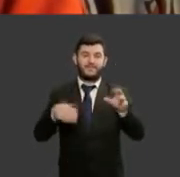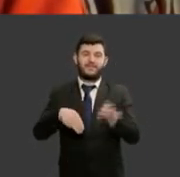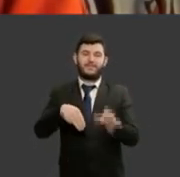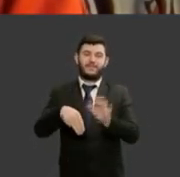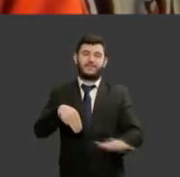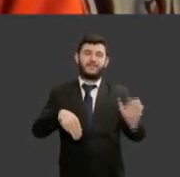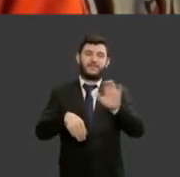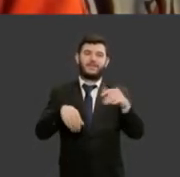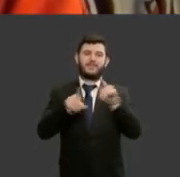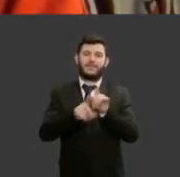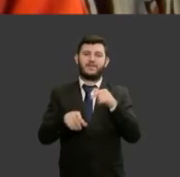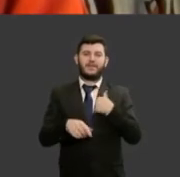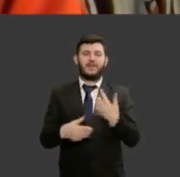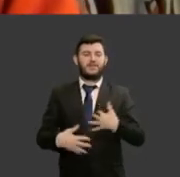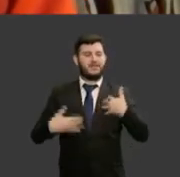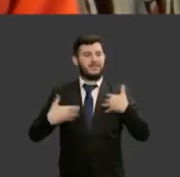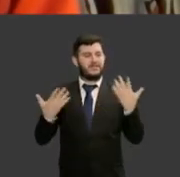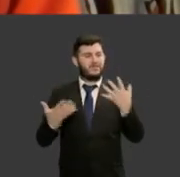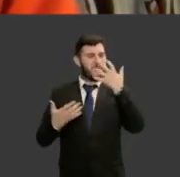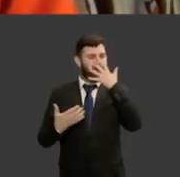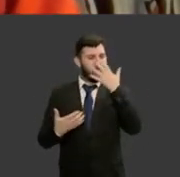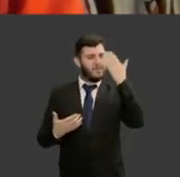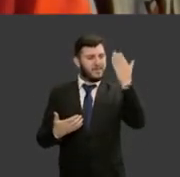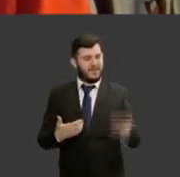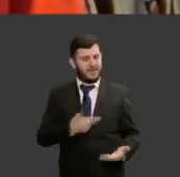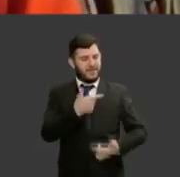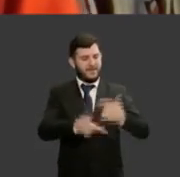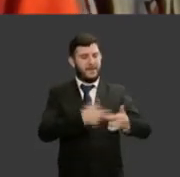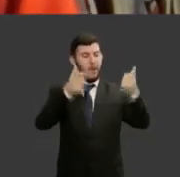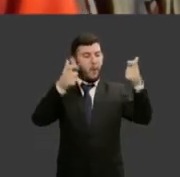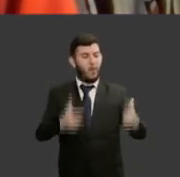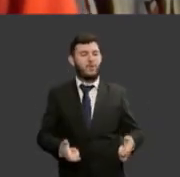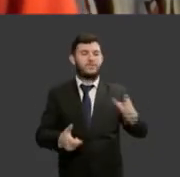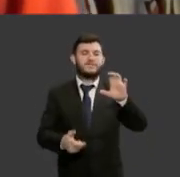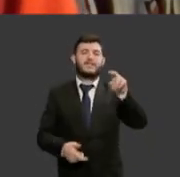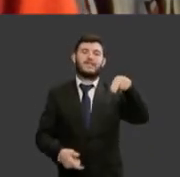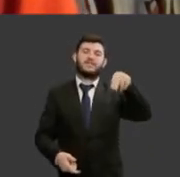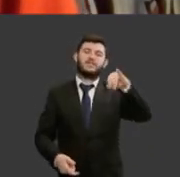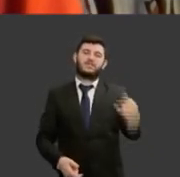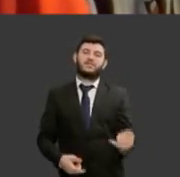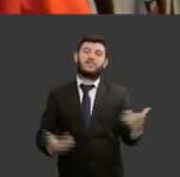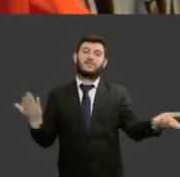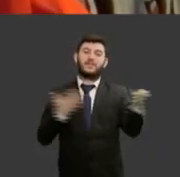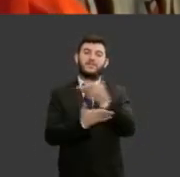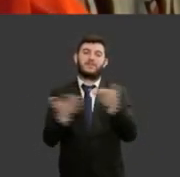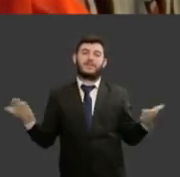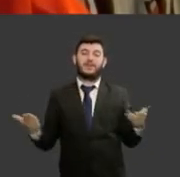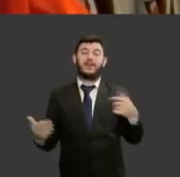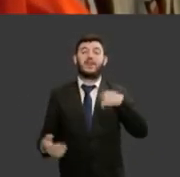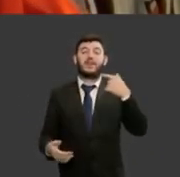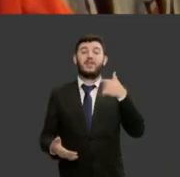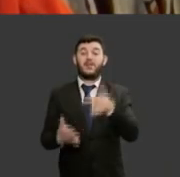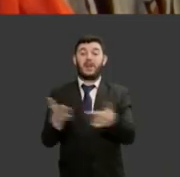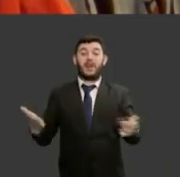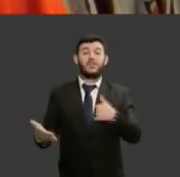trabalho que está realizando no CNJ a nossa mediadora a jornalista Kátia